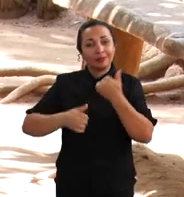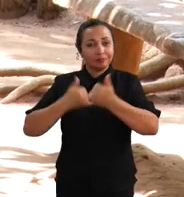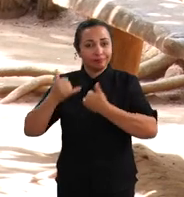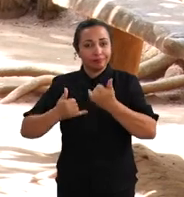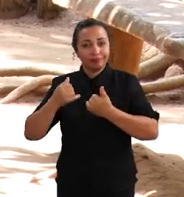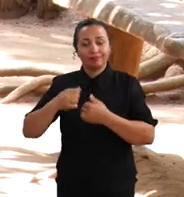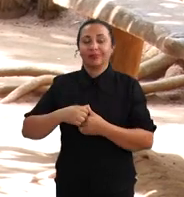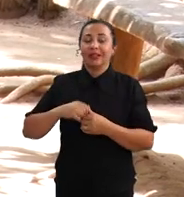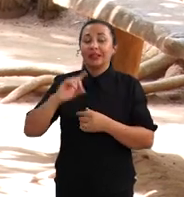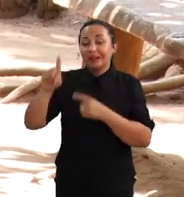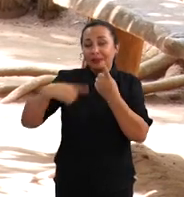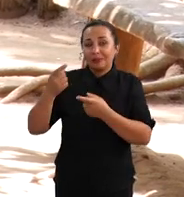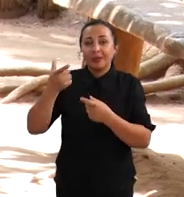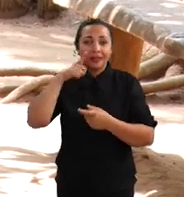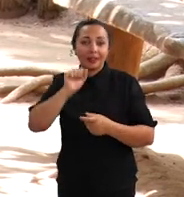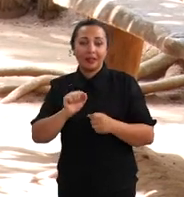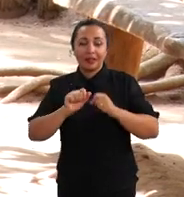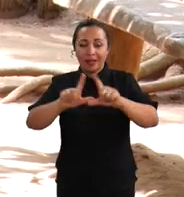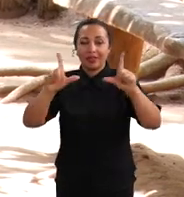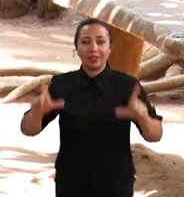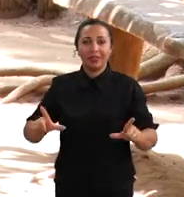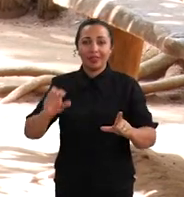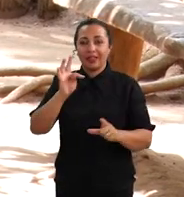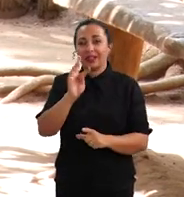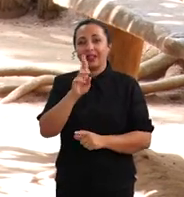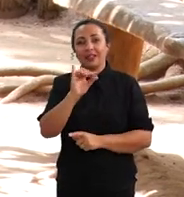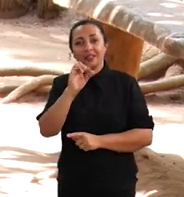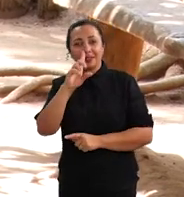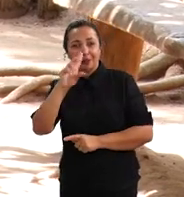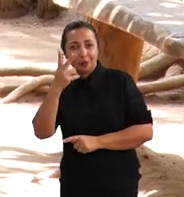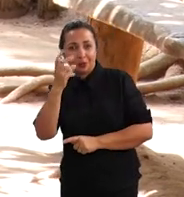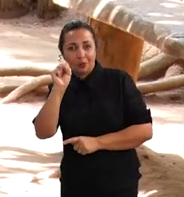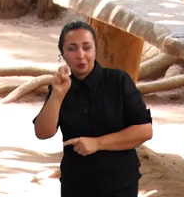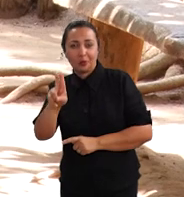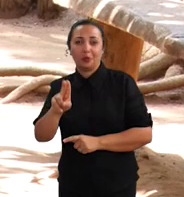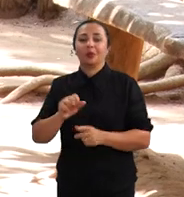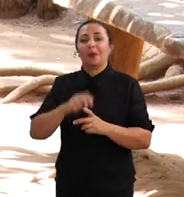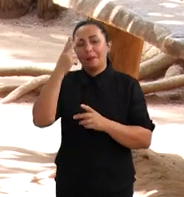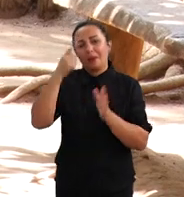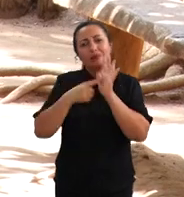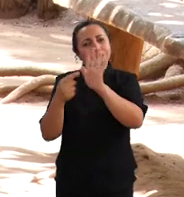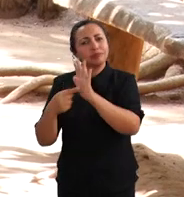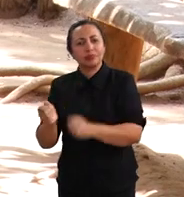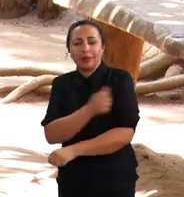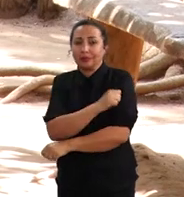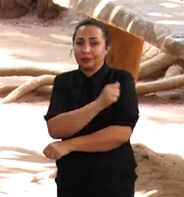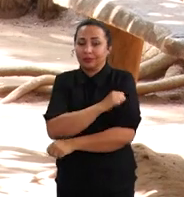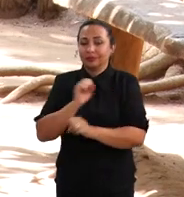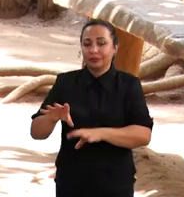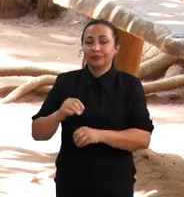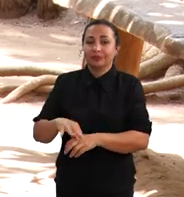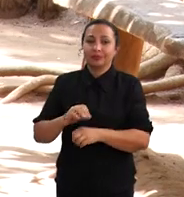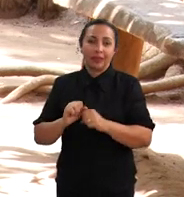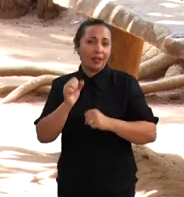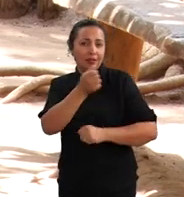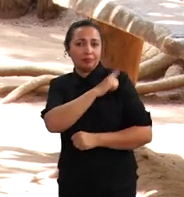e quase 10 anos depois ganhou as telas do jogo Trilhou. Tudo isso para mostrar a estudantes do ensino